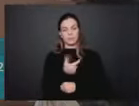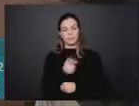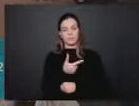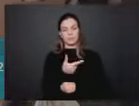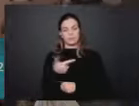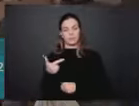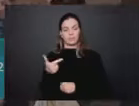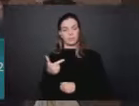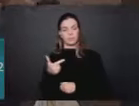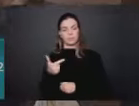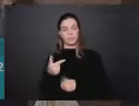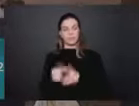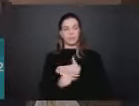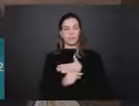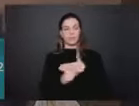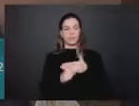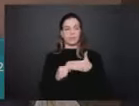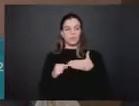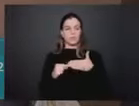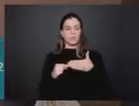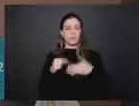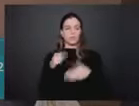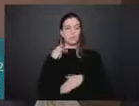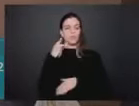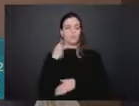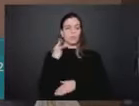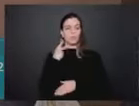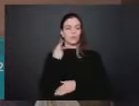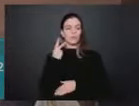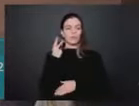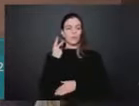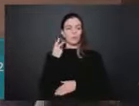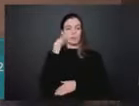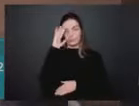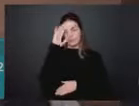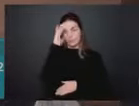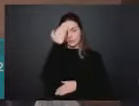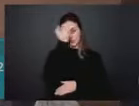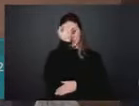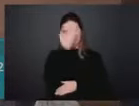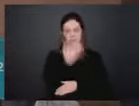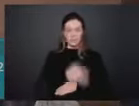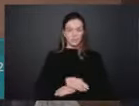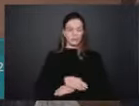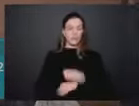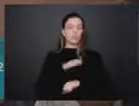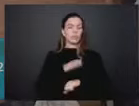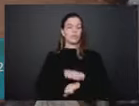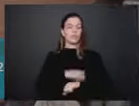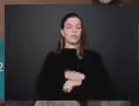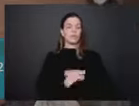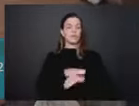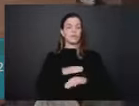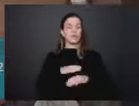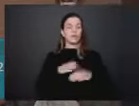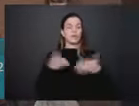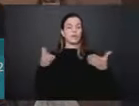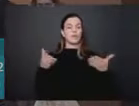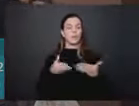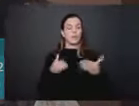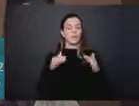de autoria do vereador Zezinho Sabará. O horário da Tribuna Livre está